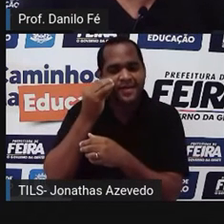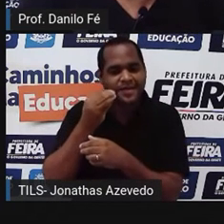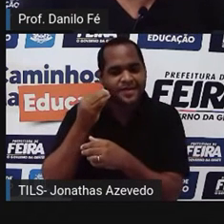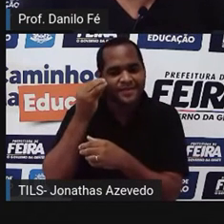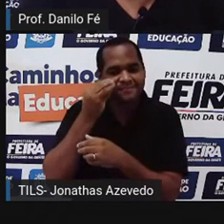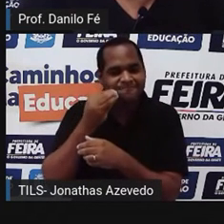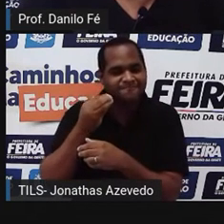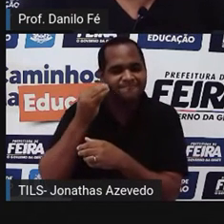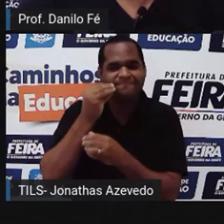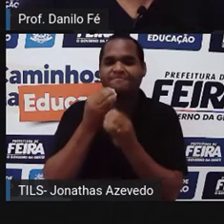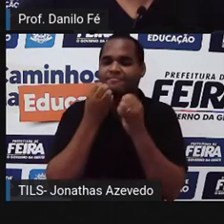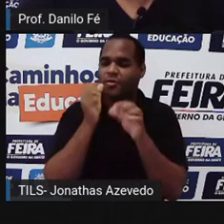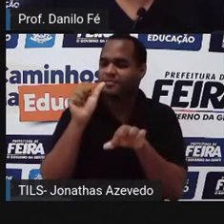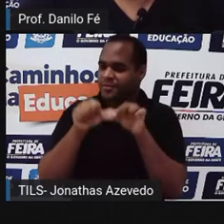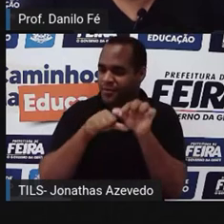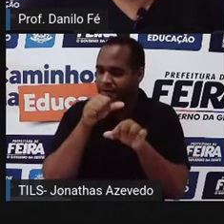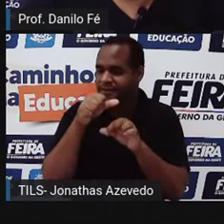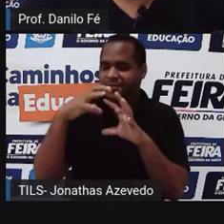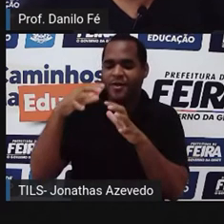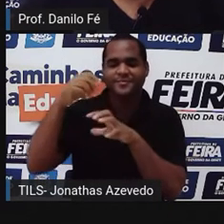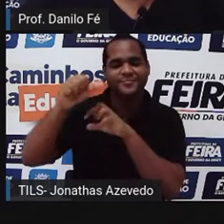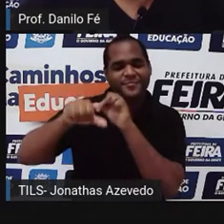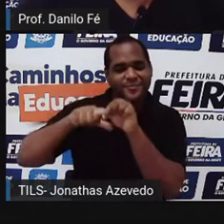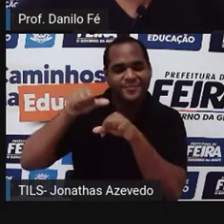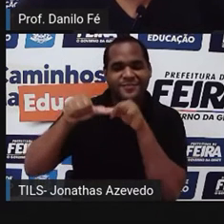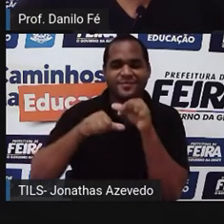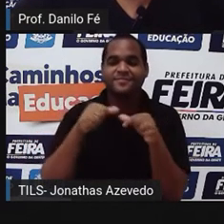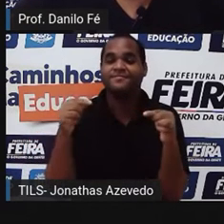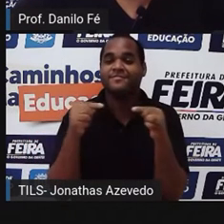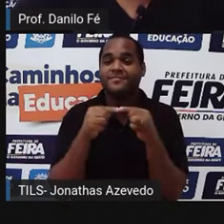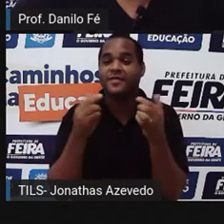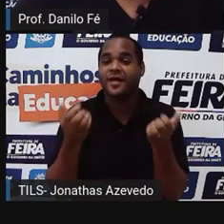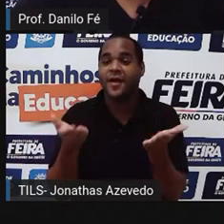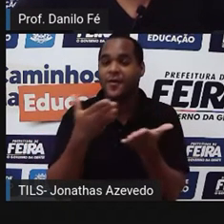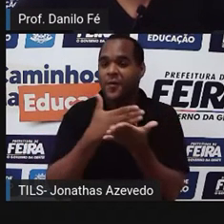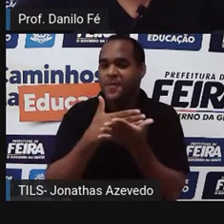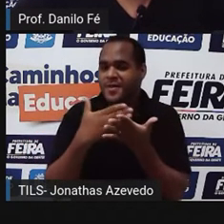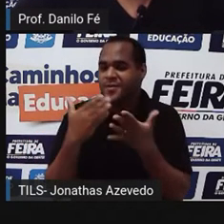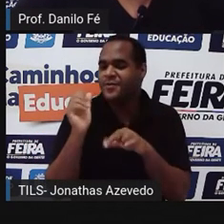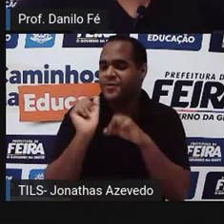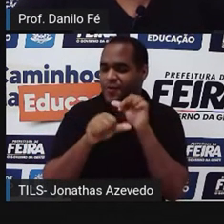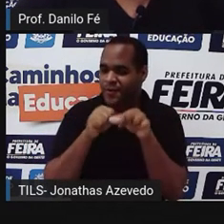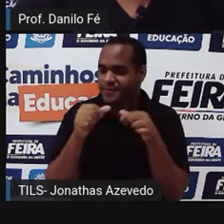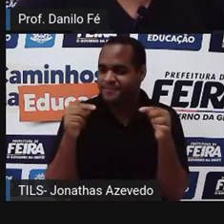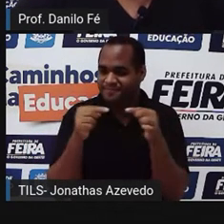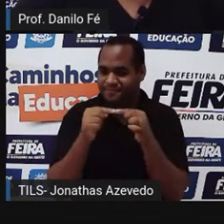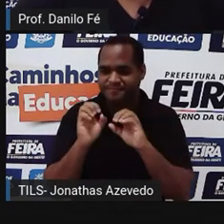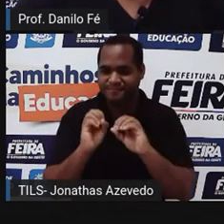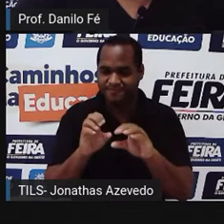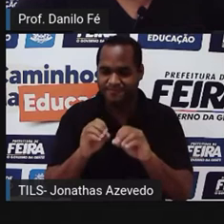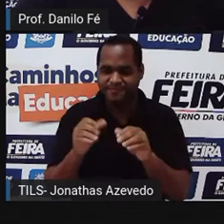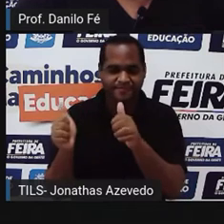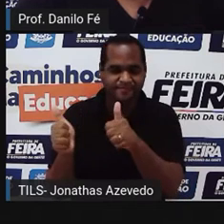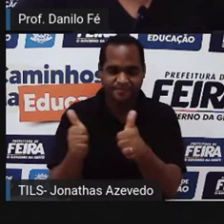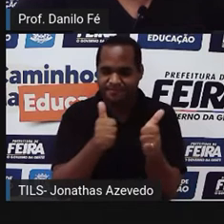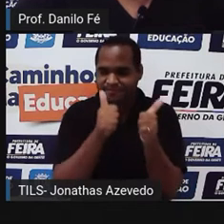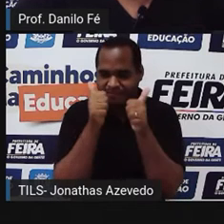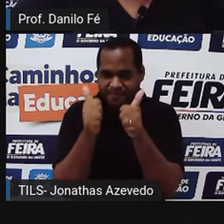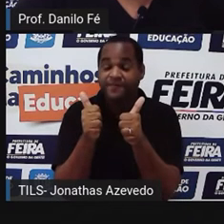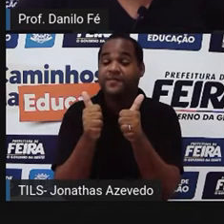mudança. E um mundo em mudança que não começou a mudar na aula passada.